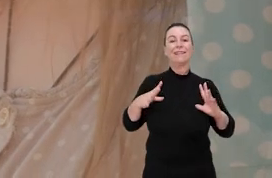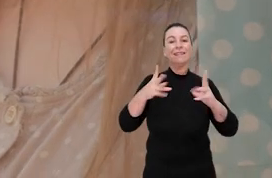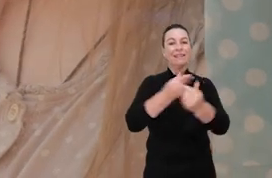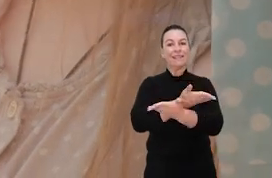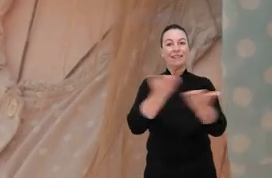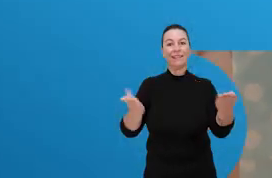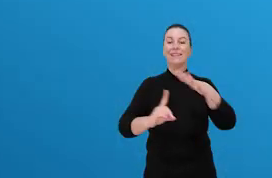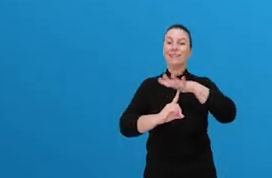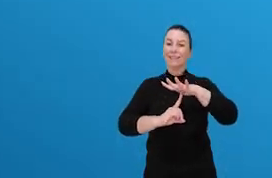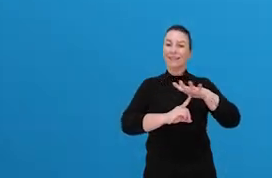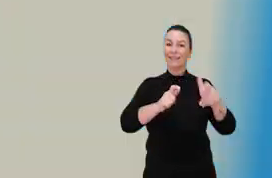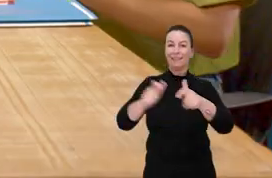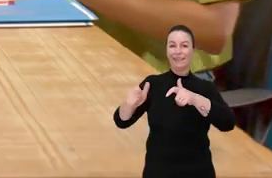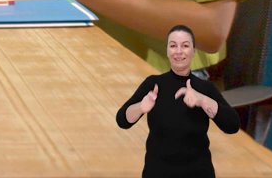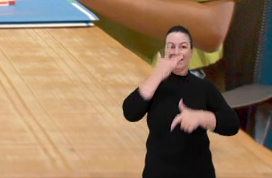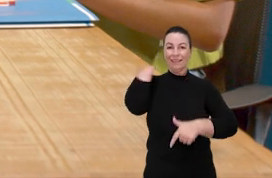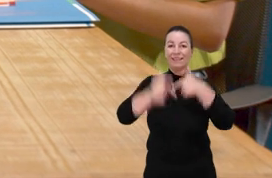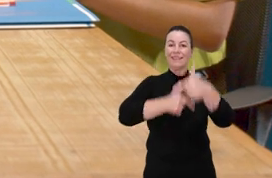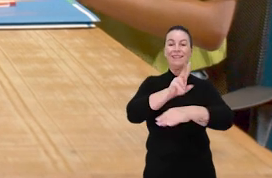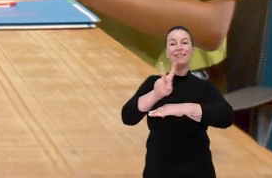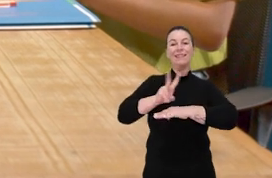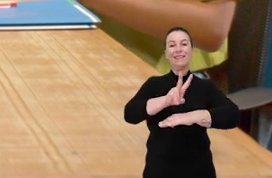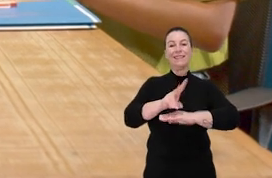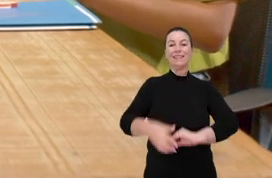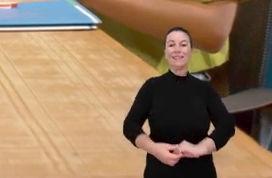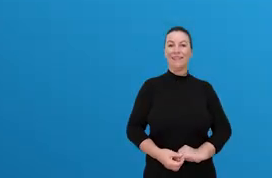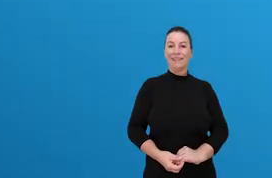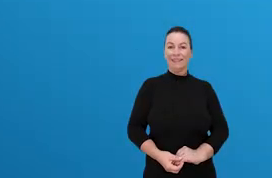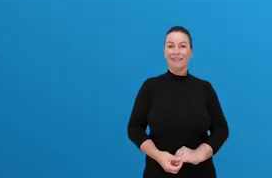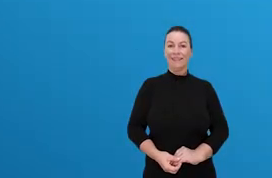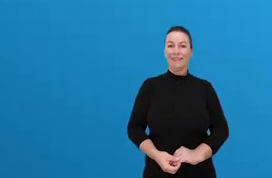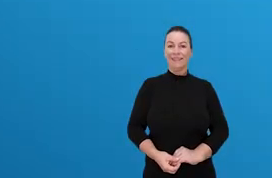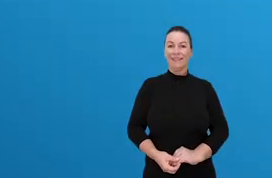saúde para o paranaense. Paraná, terra de gente que trabalha e cuida. Paraná, trabalha